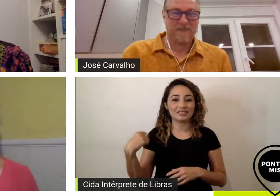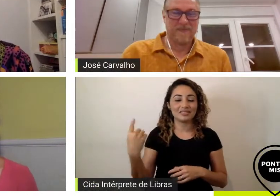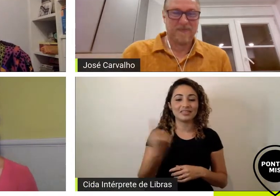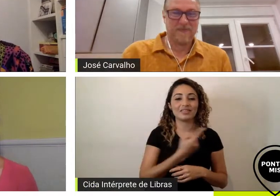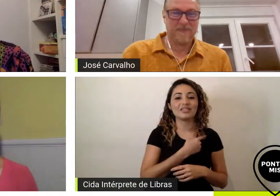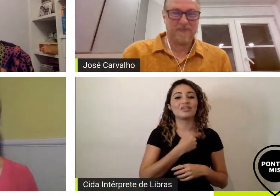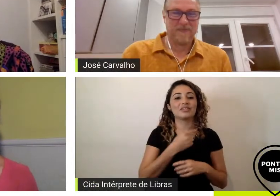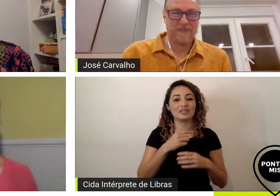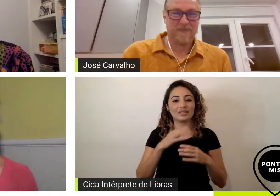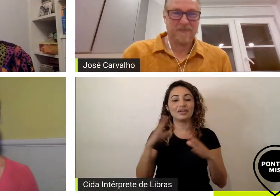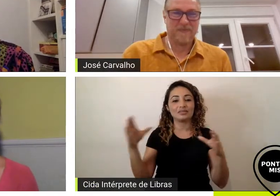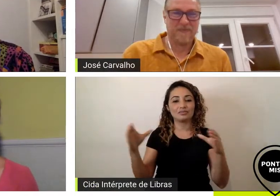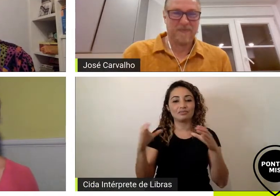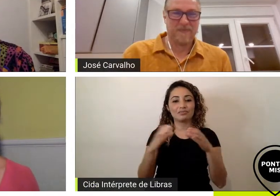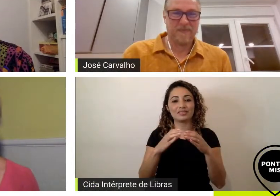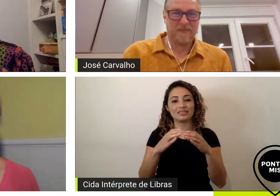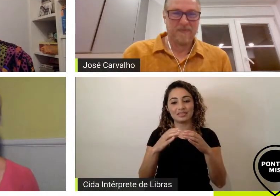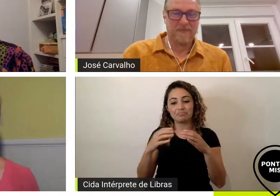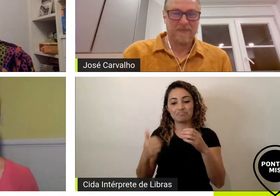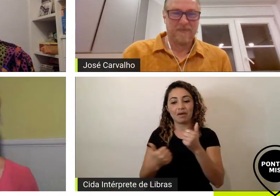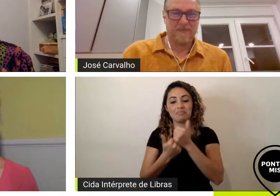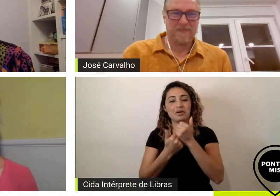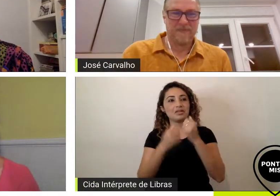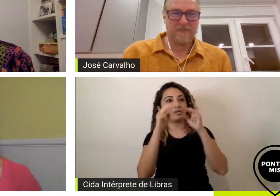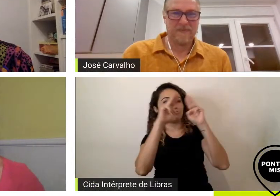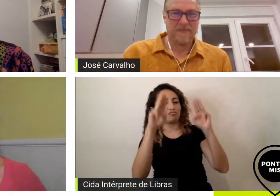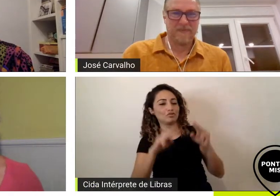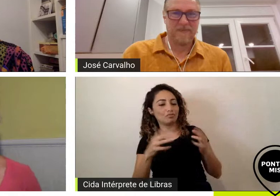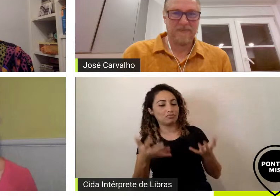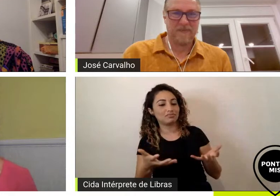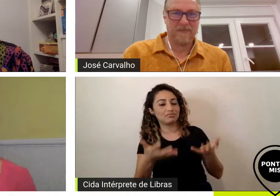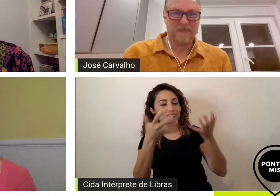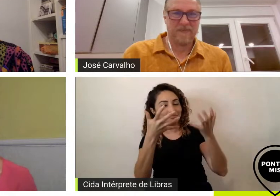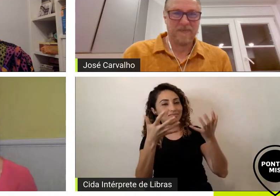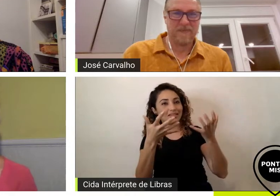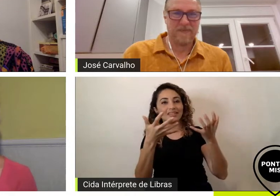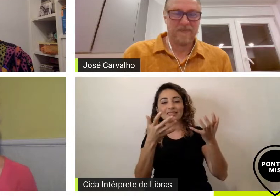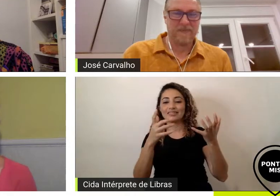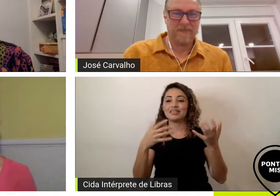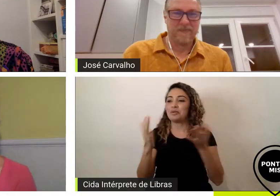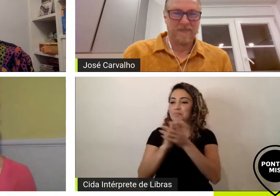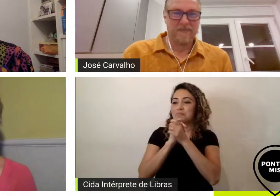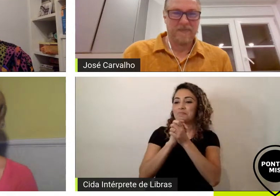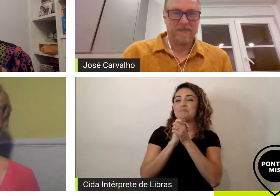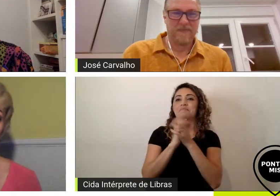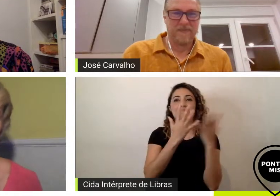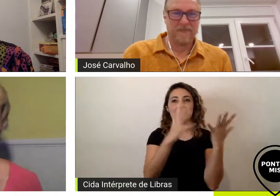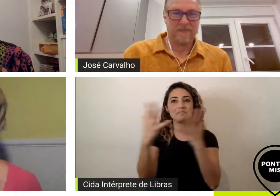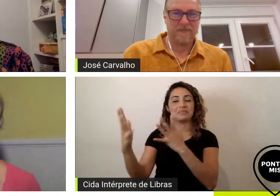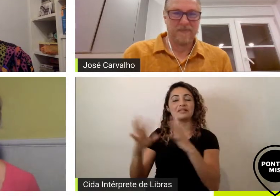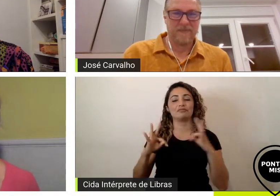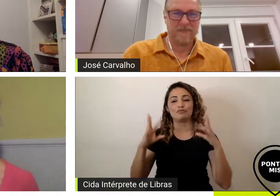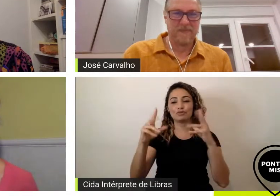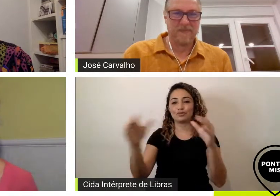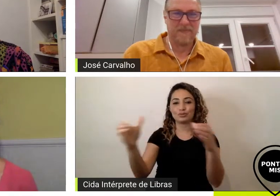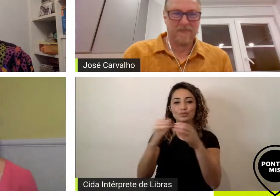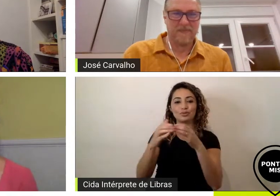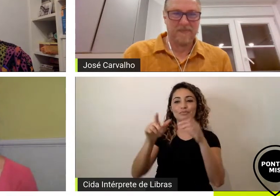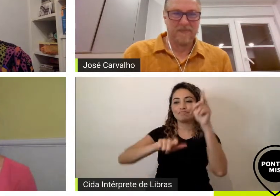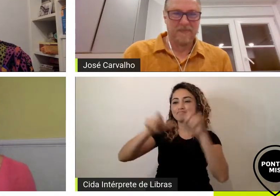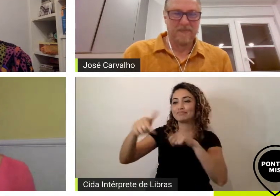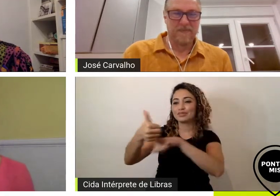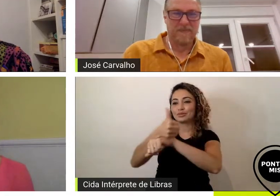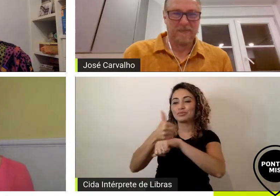o museu também não teria essa alma que tem então parabéns ao Mis 52 anos mas mais parabéns ainda pela equipe toda que faz